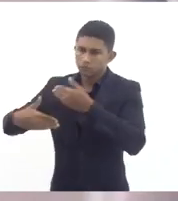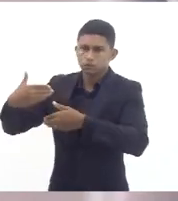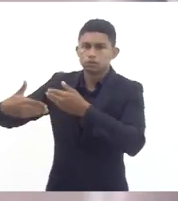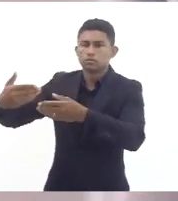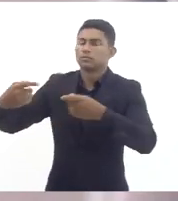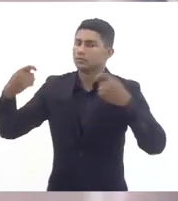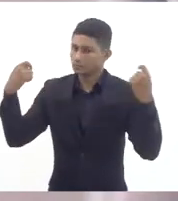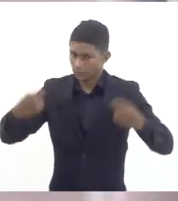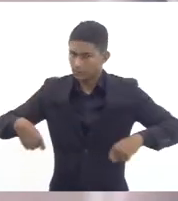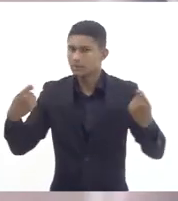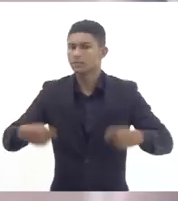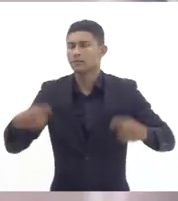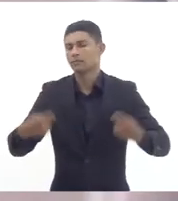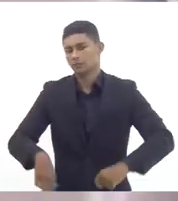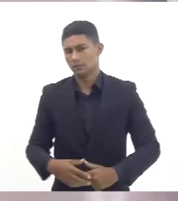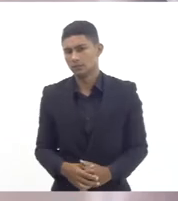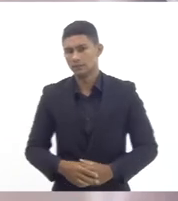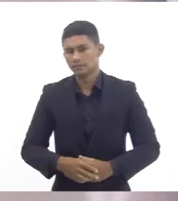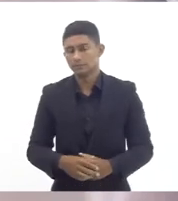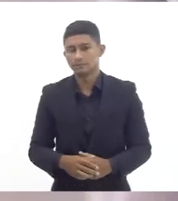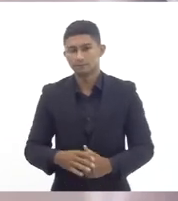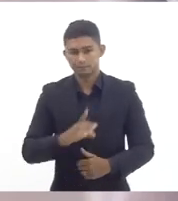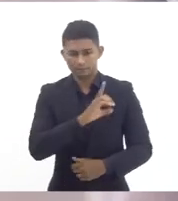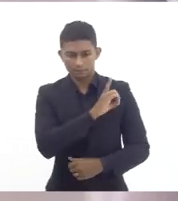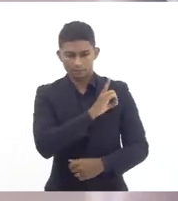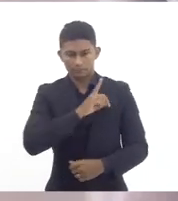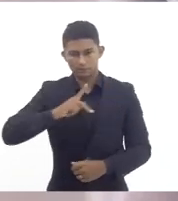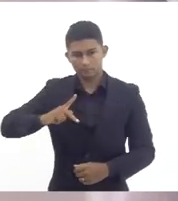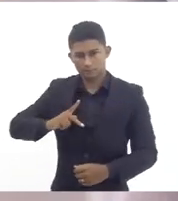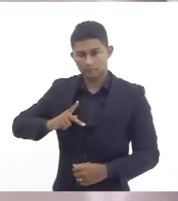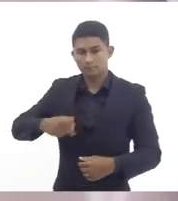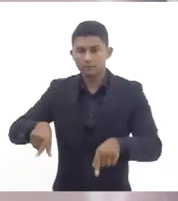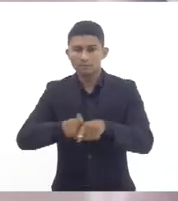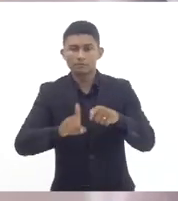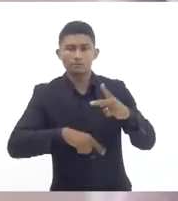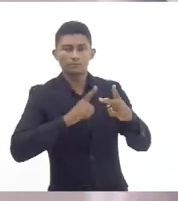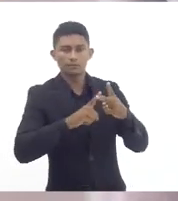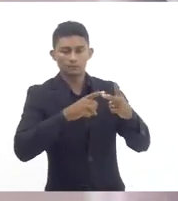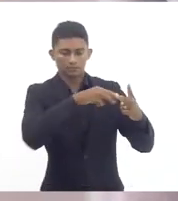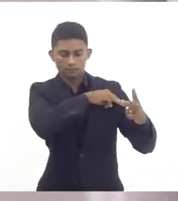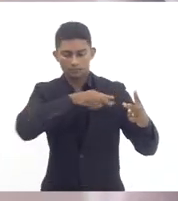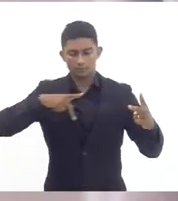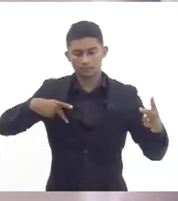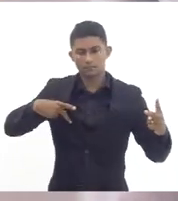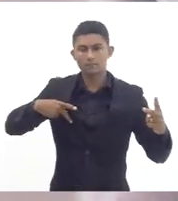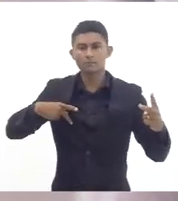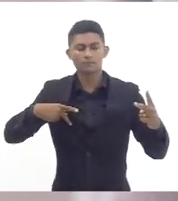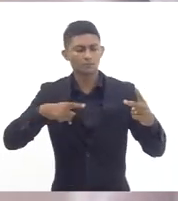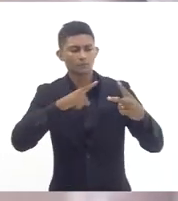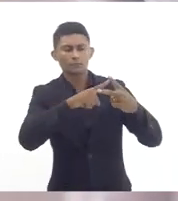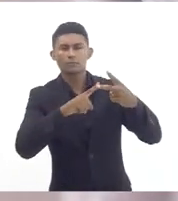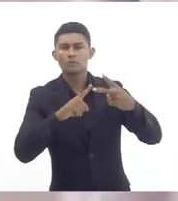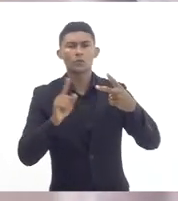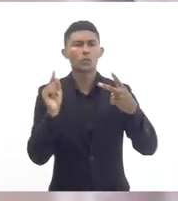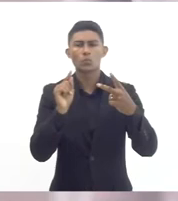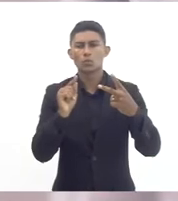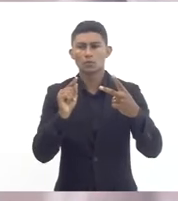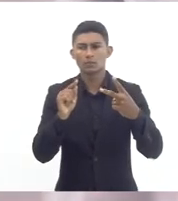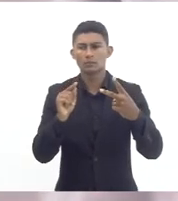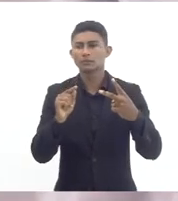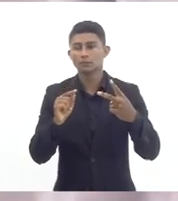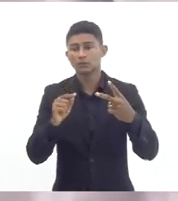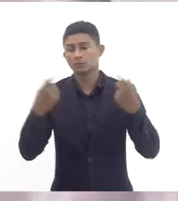tanto com relação a defensoria quanto do MP no entendimento de que ou esses inquéritos